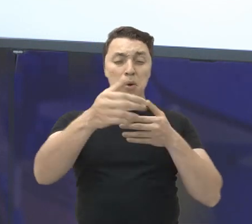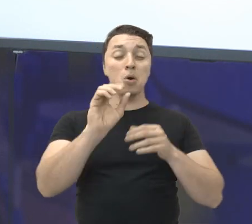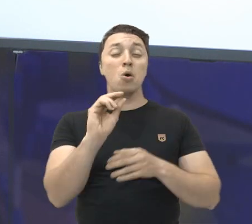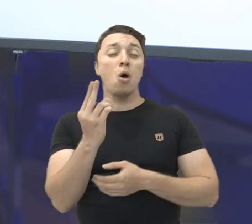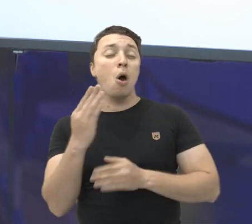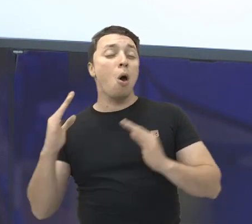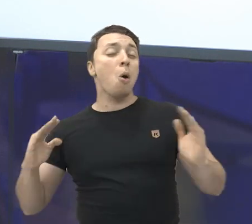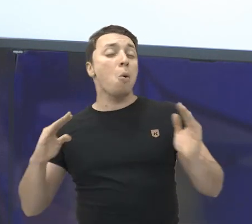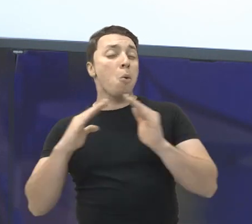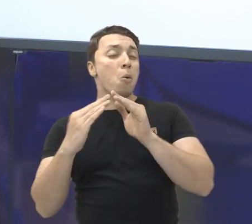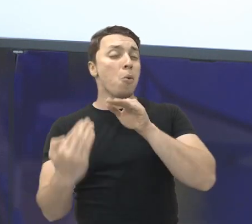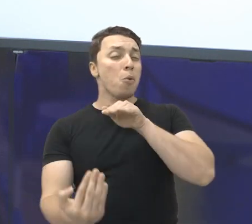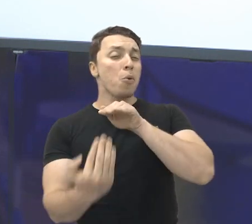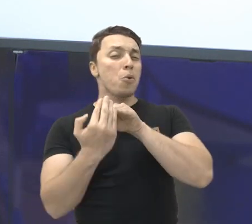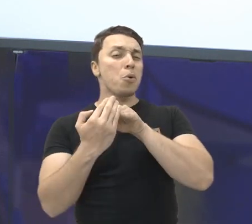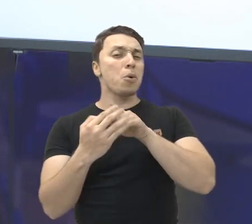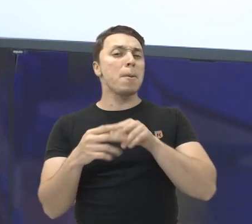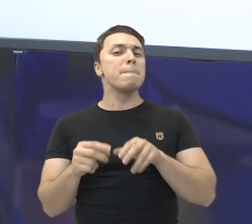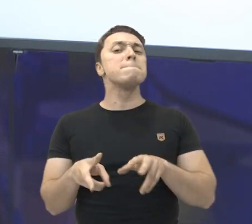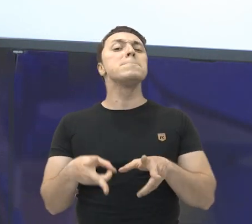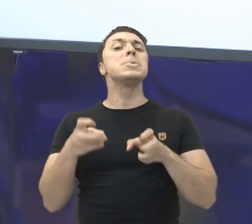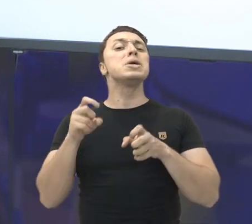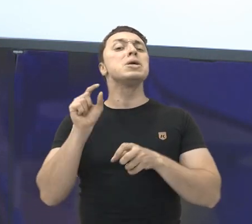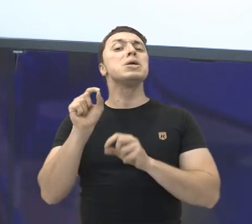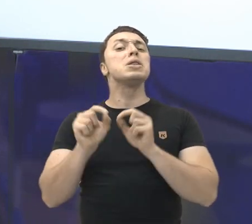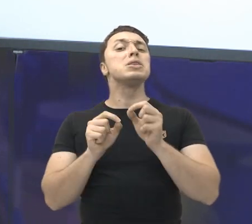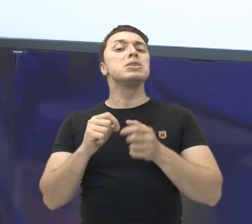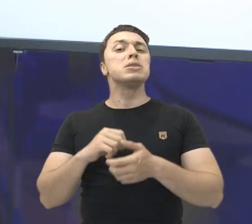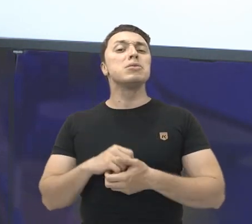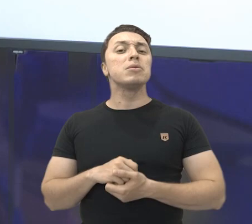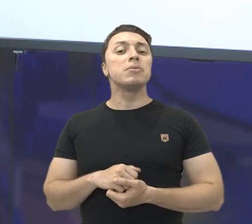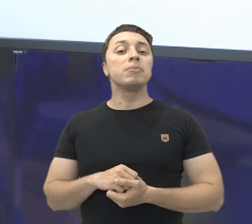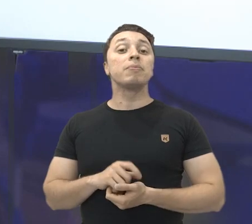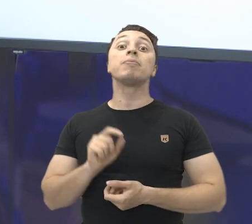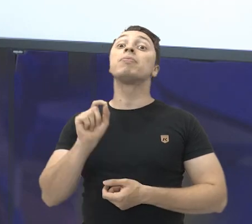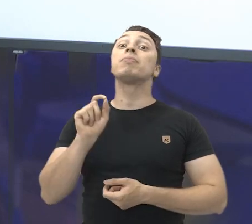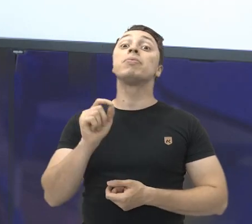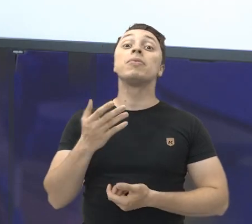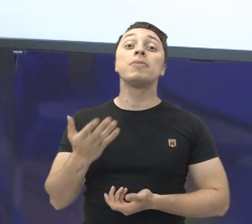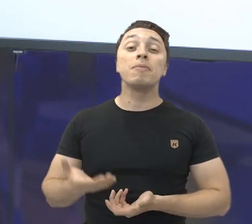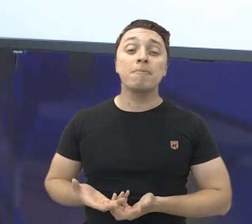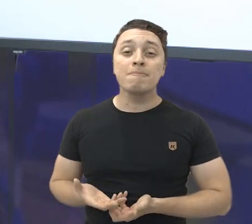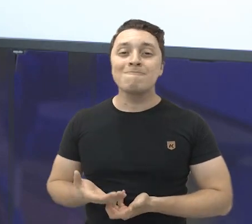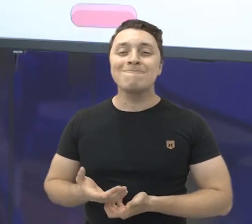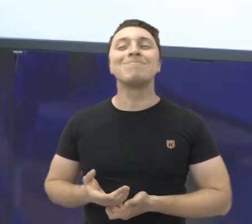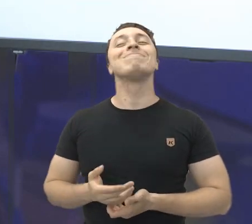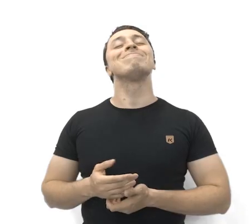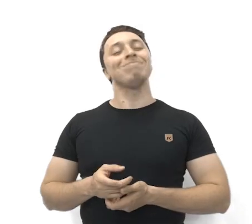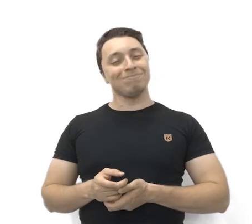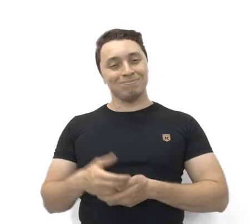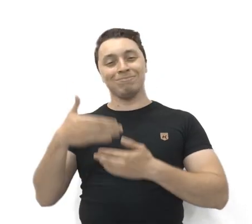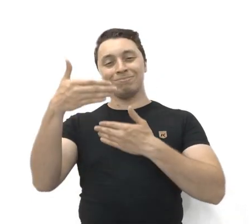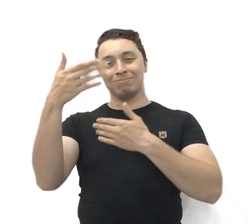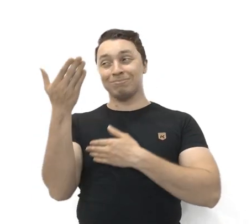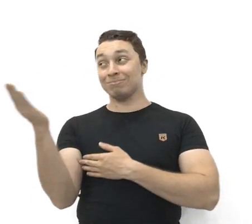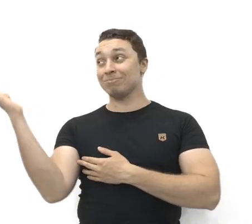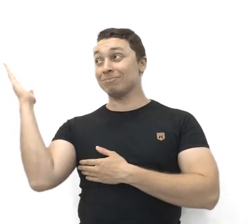Lembra? Quais detalhes? É um prisma.